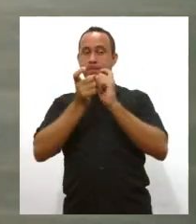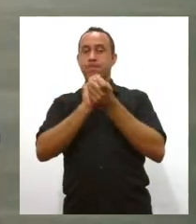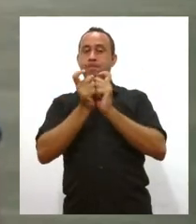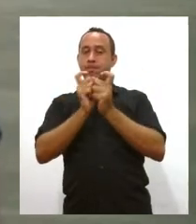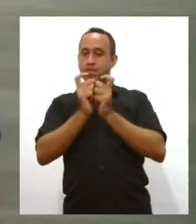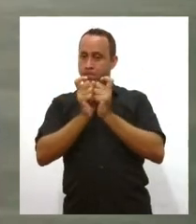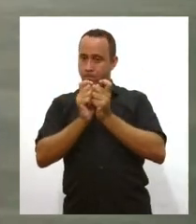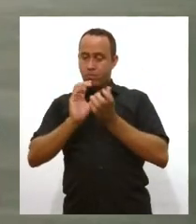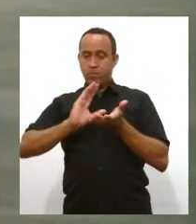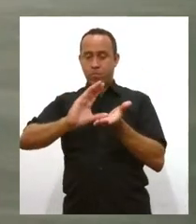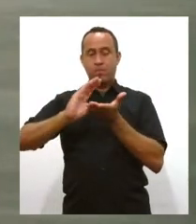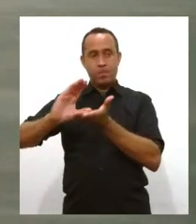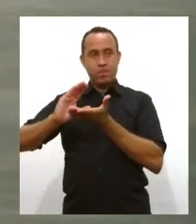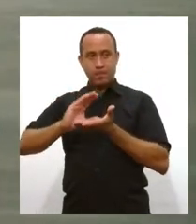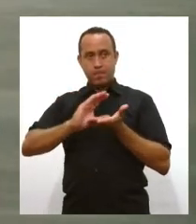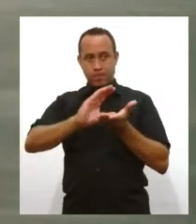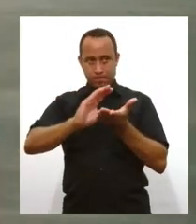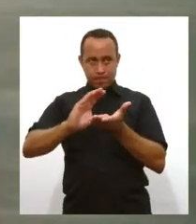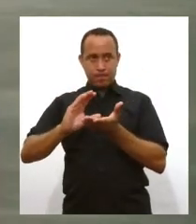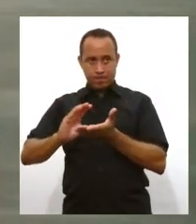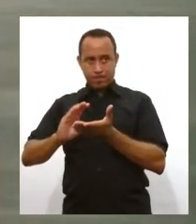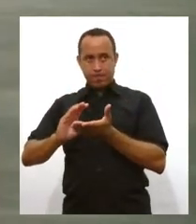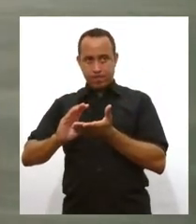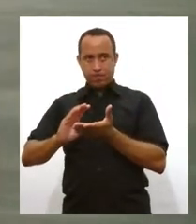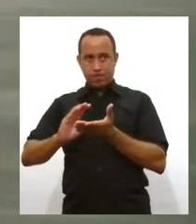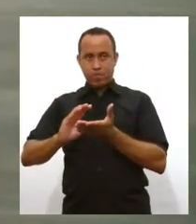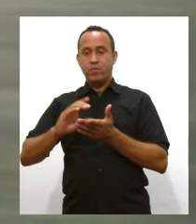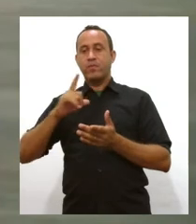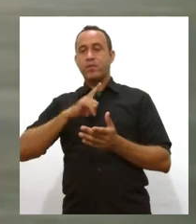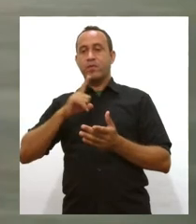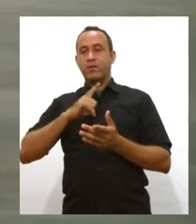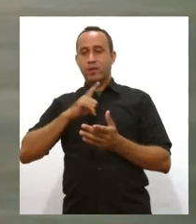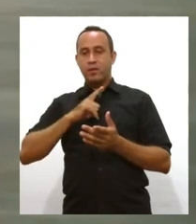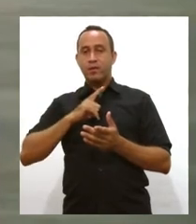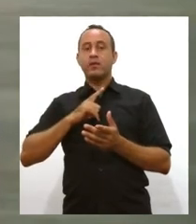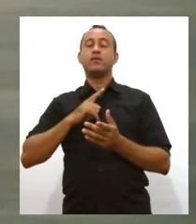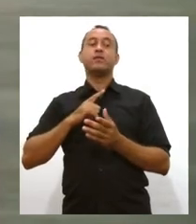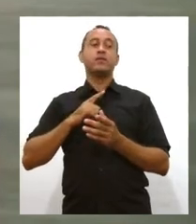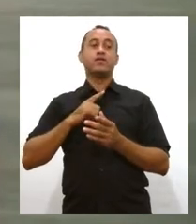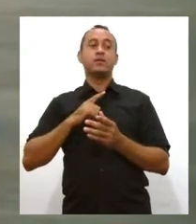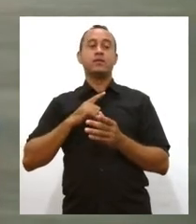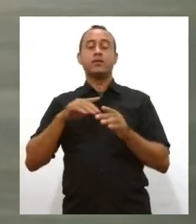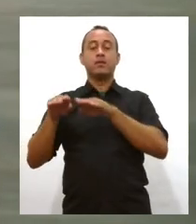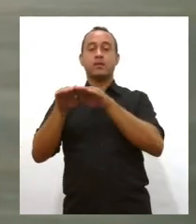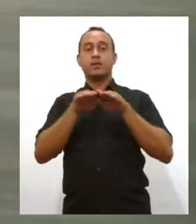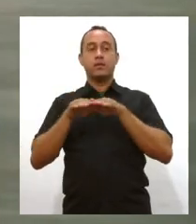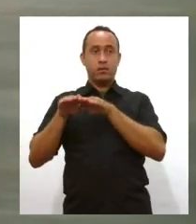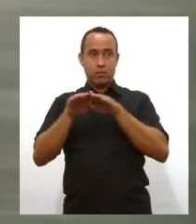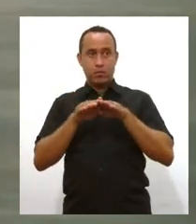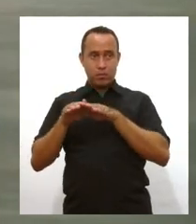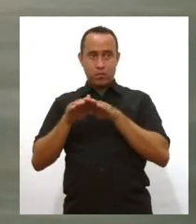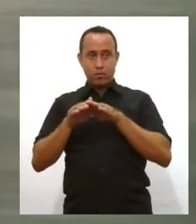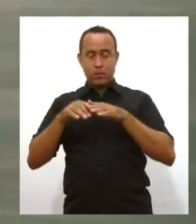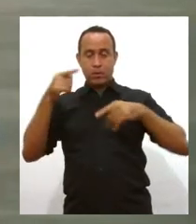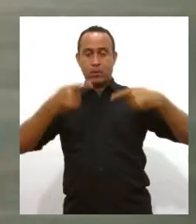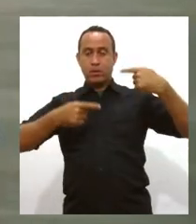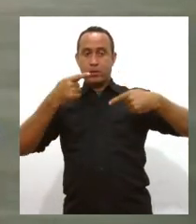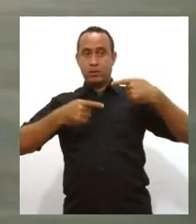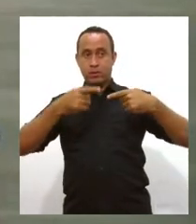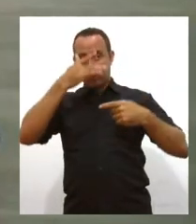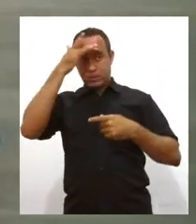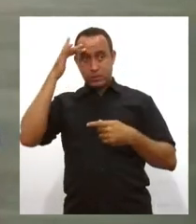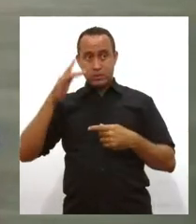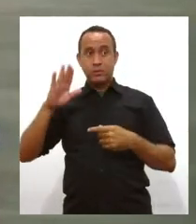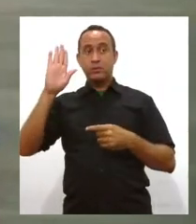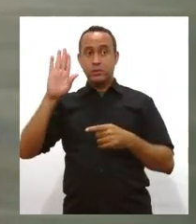de seu fundo eleitoral e seus tempos de rádio e televisão igualmente entre candidatos brancos e negros